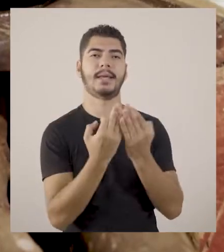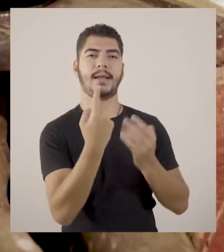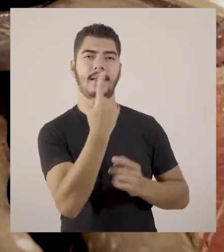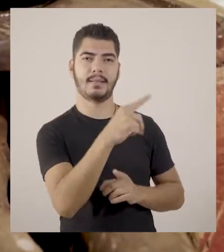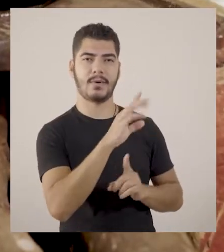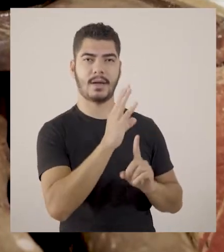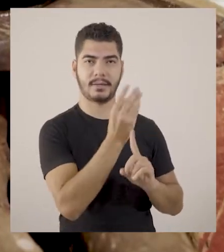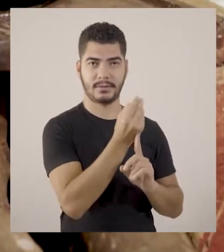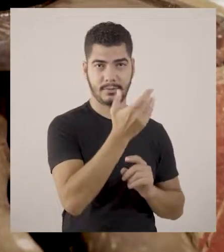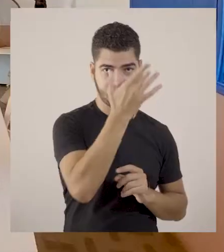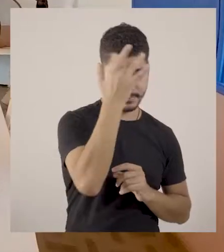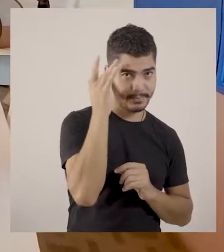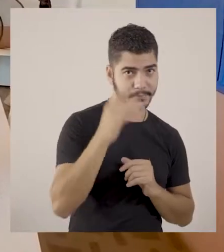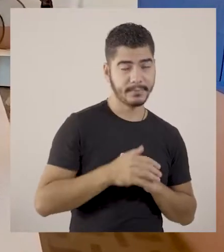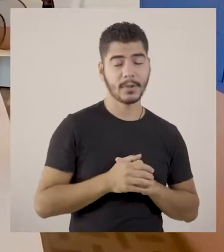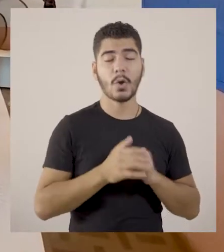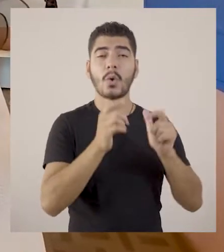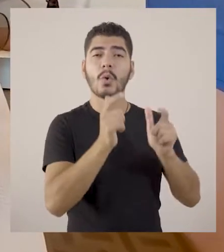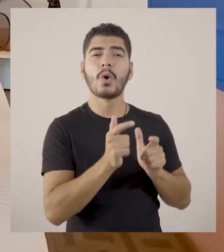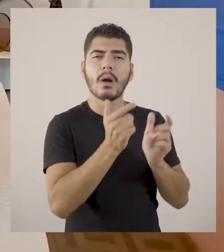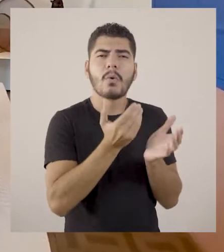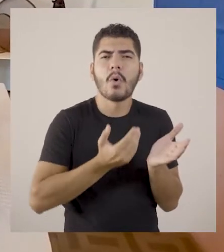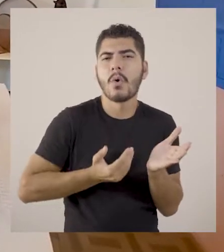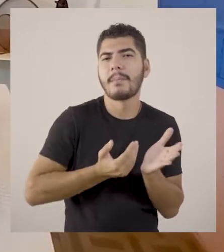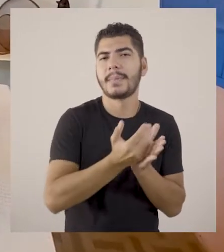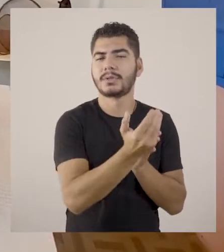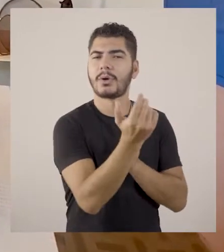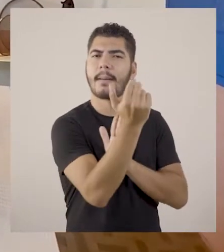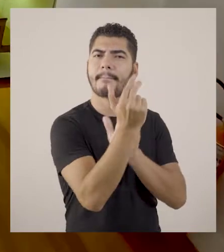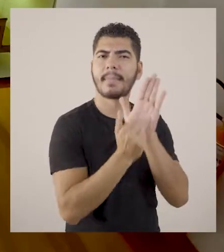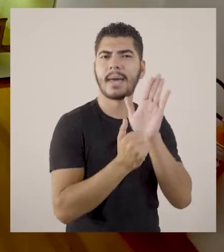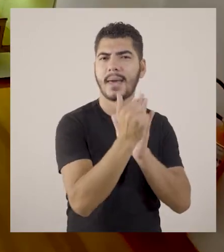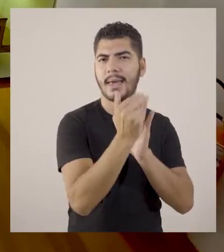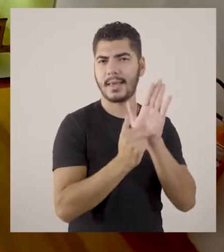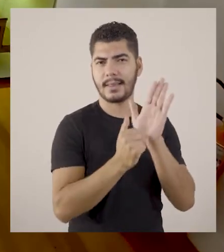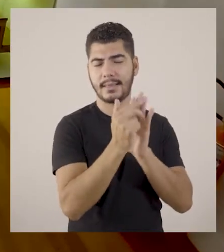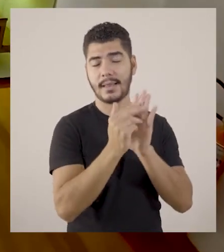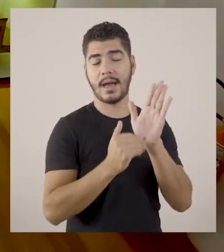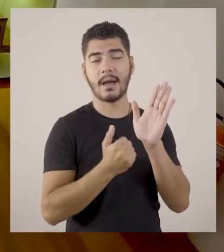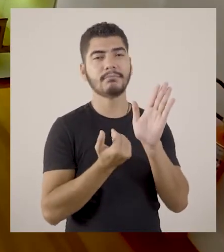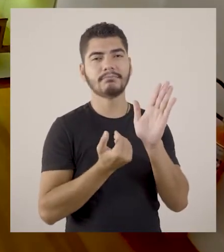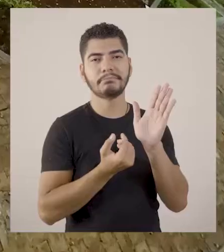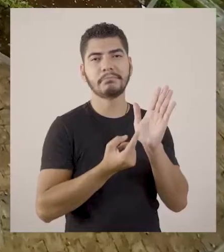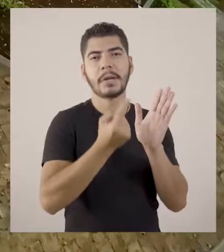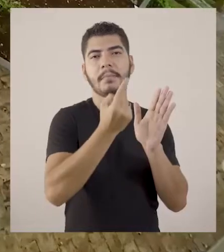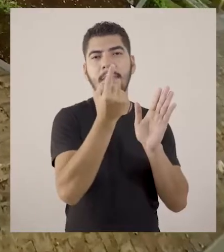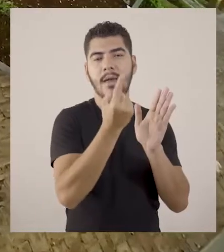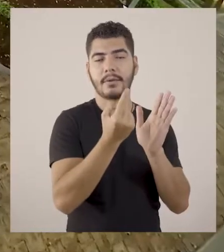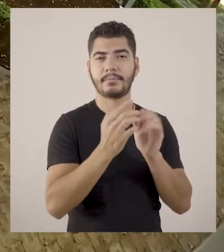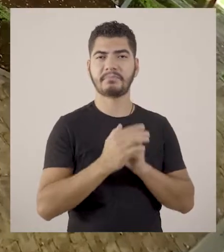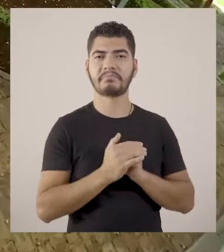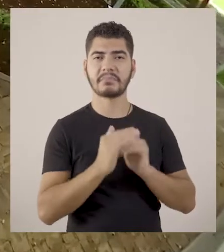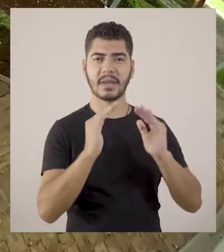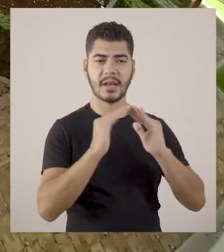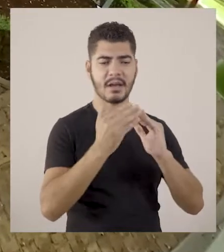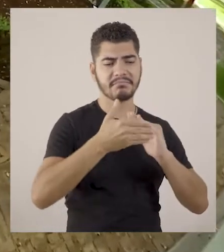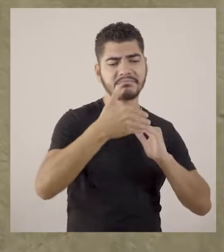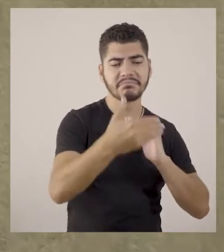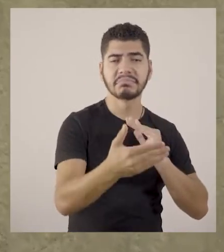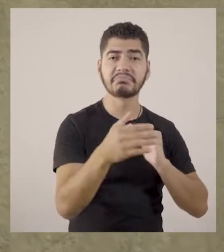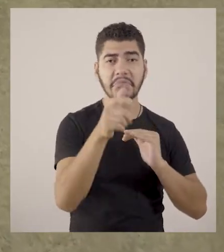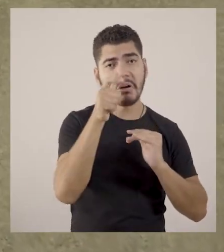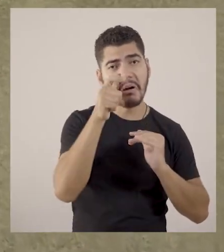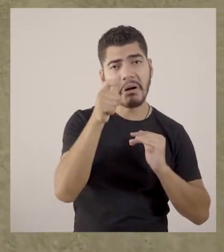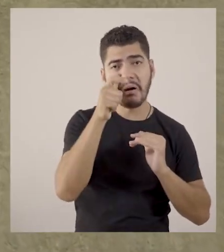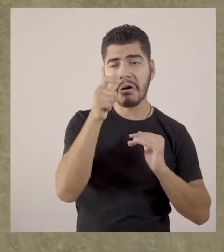do artista. E o espaço onde ele começou a pintar suas primeiras obras. Do quintal de sua casa,